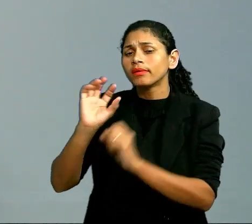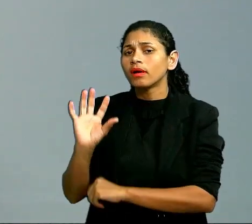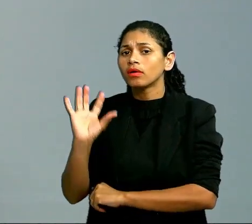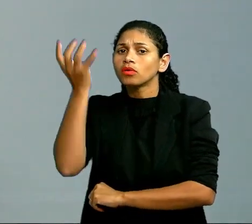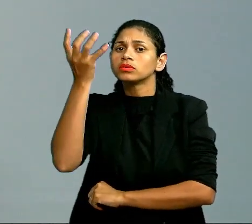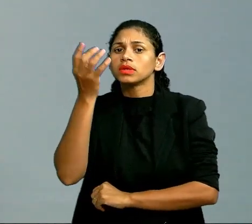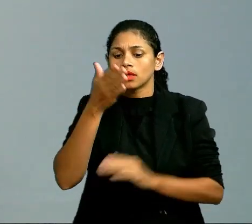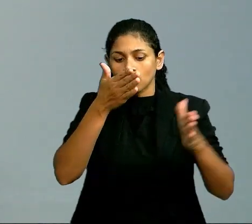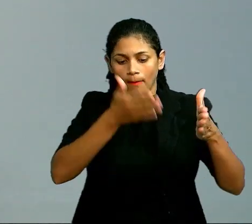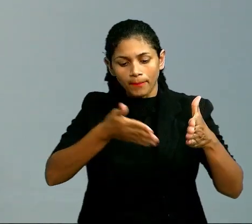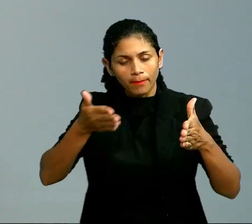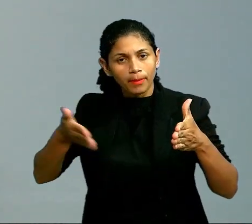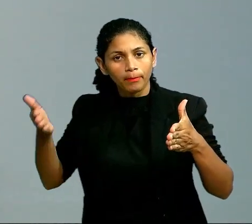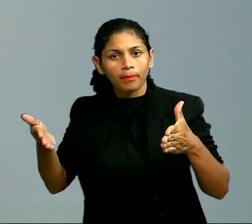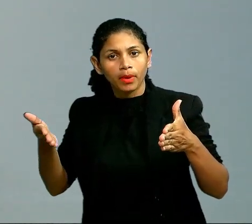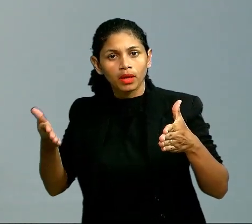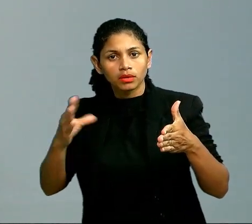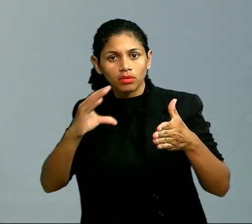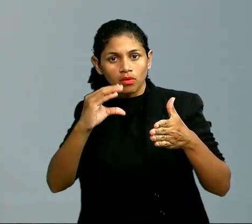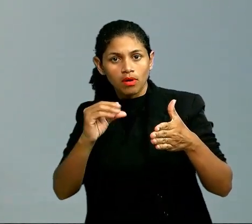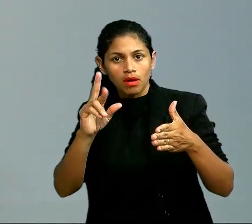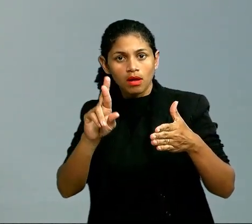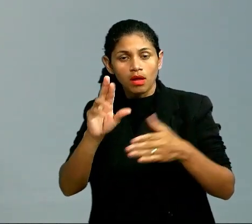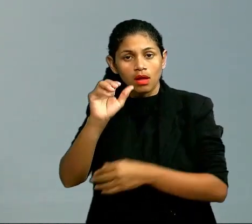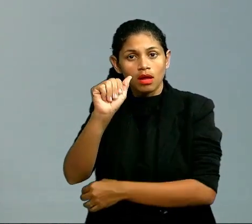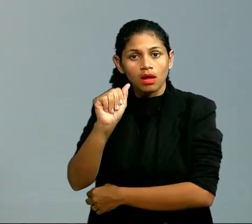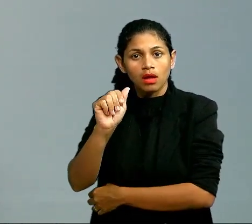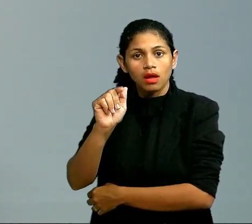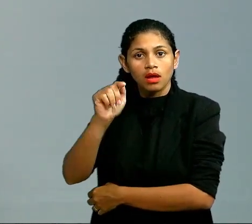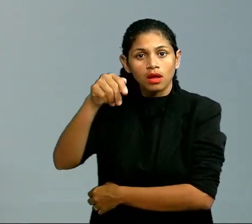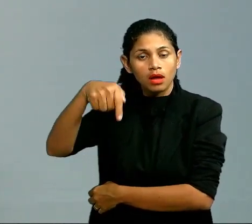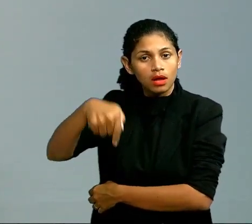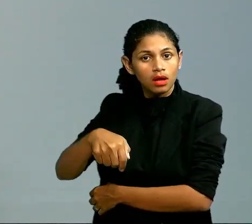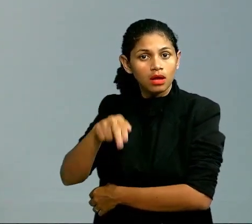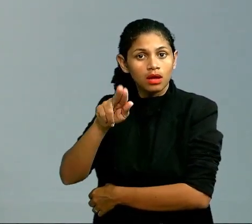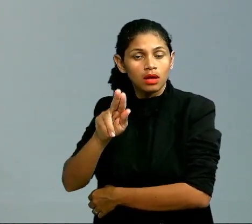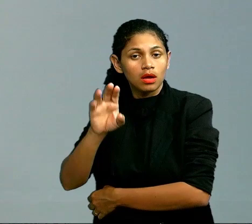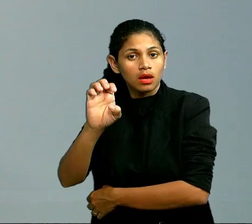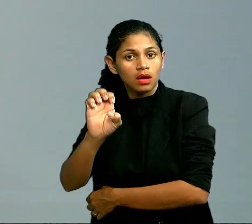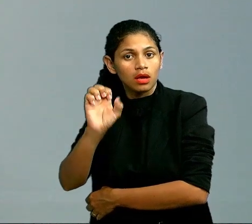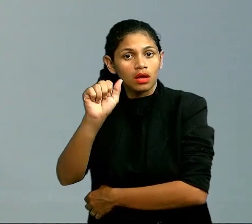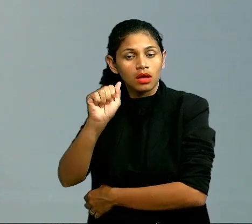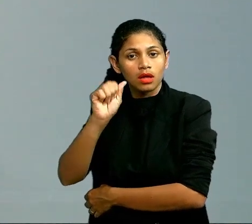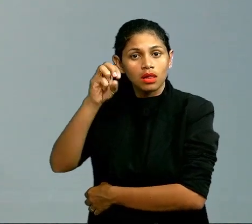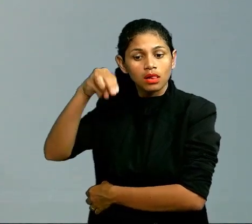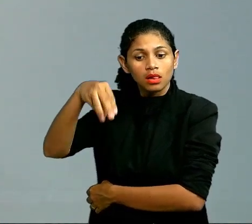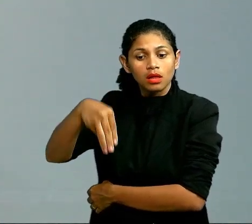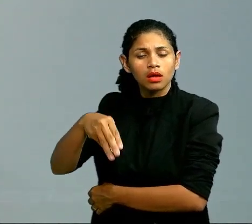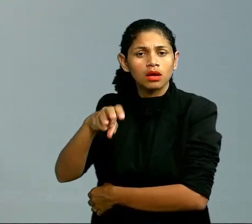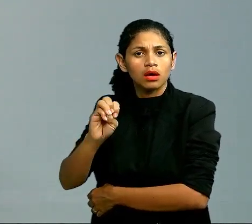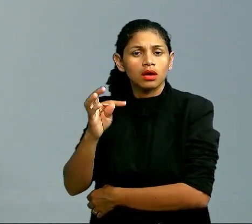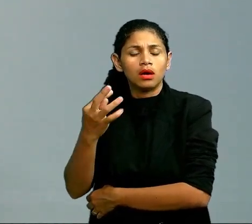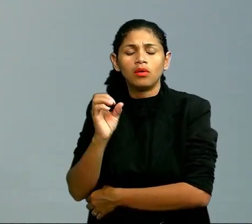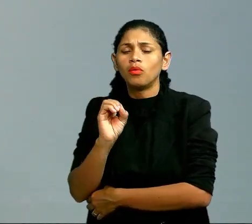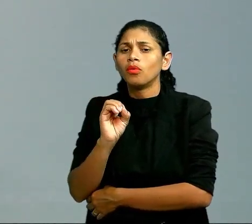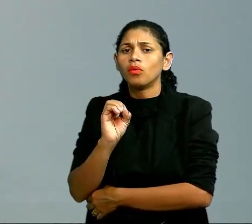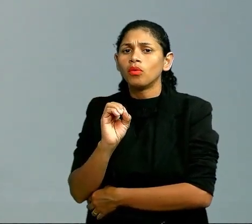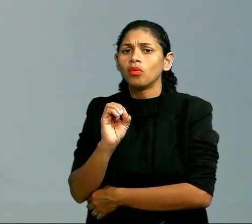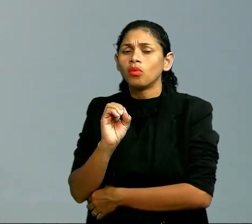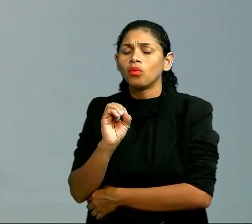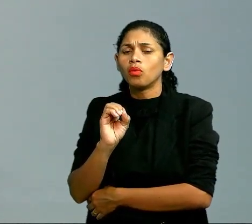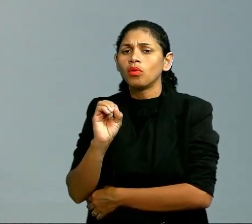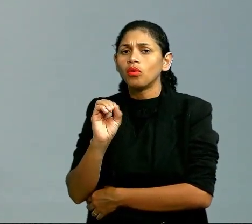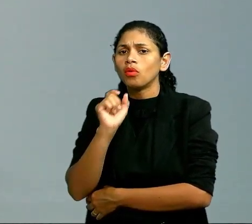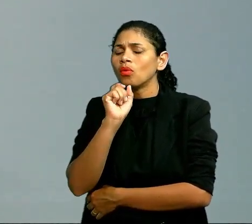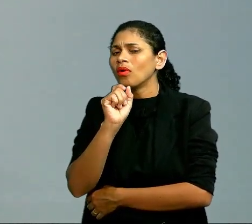pouco sobre a história do petróleo, mas pergunta o que é o craqueamento. Então qual é o processo que acontece no craqueamento? É tirar uma fração do